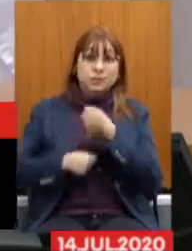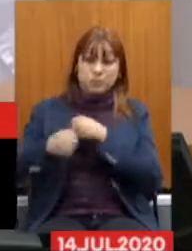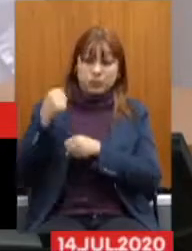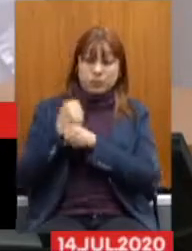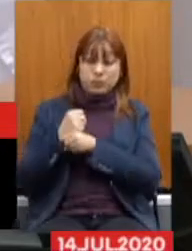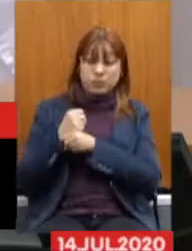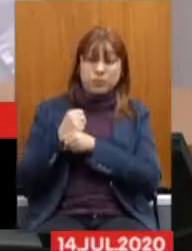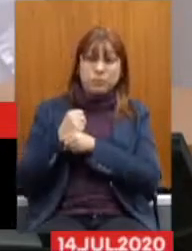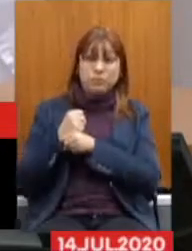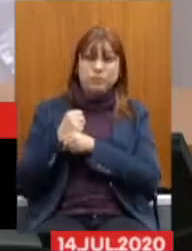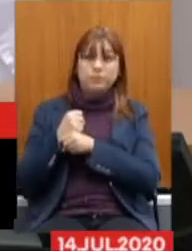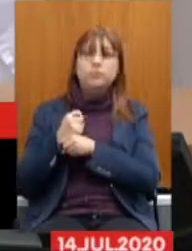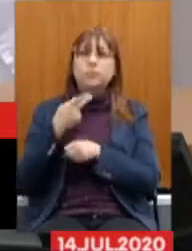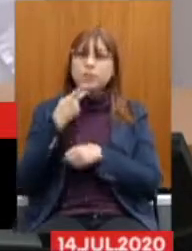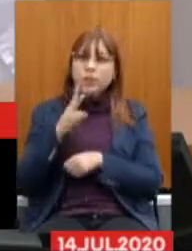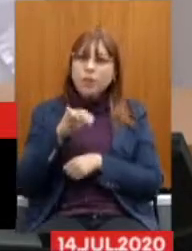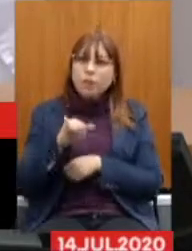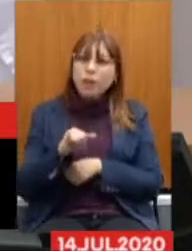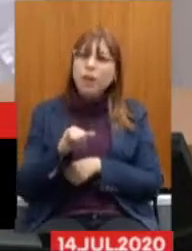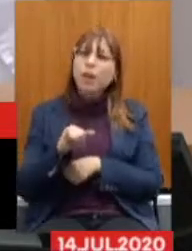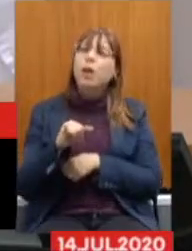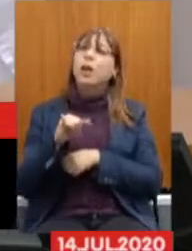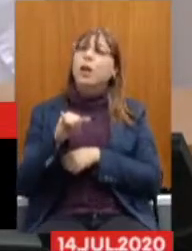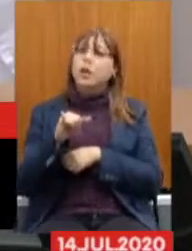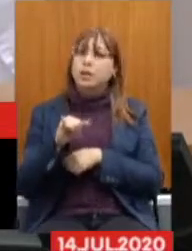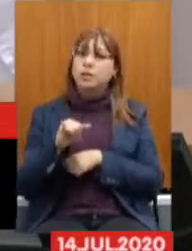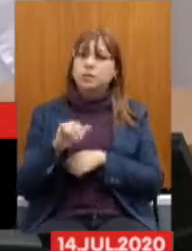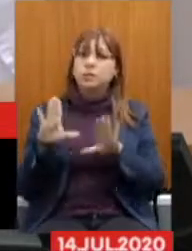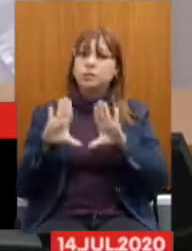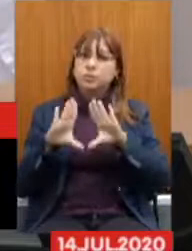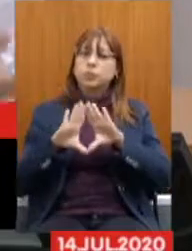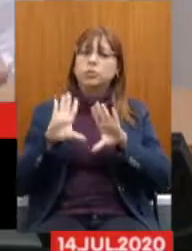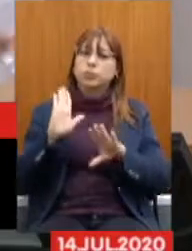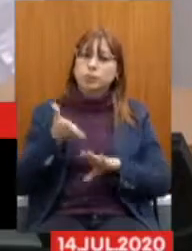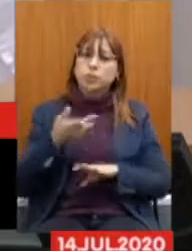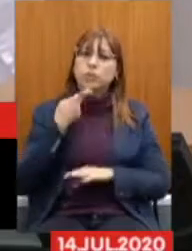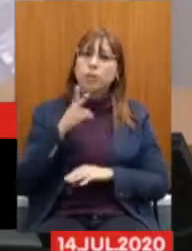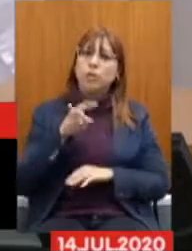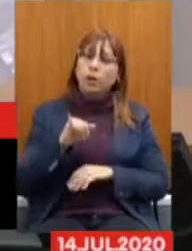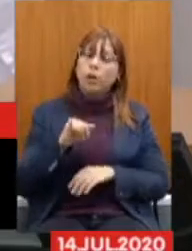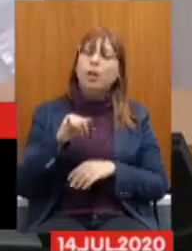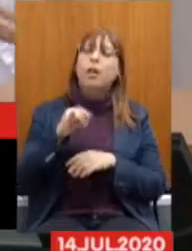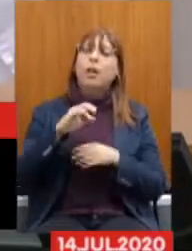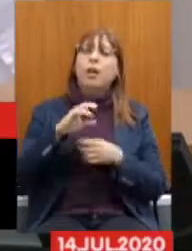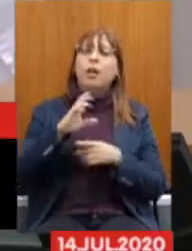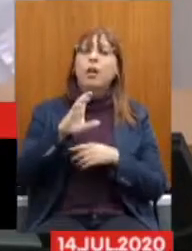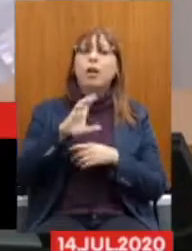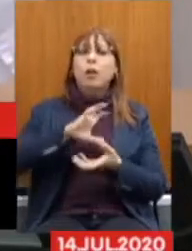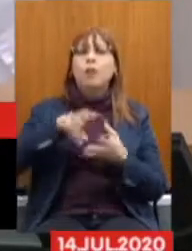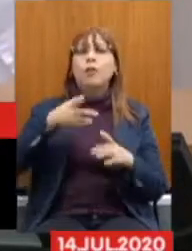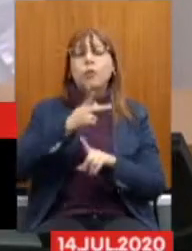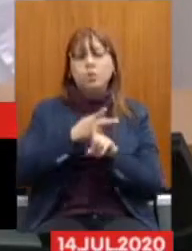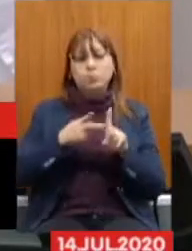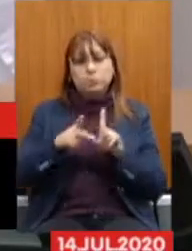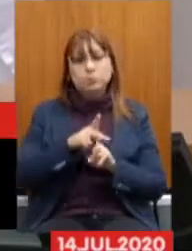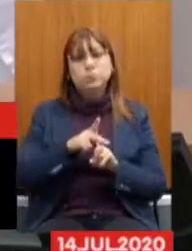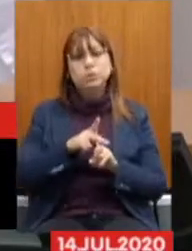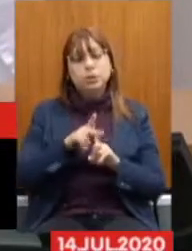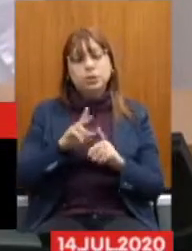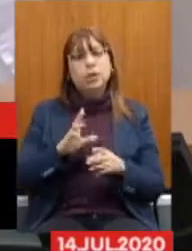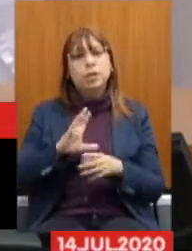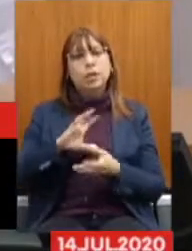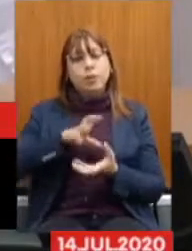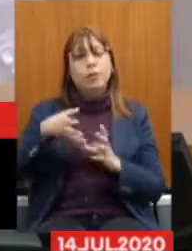E aí dizia Ela vai chegar Na Assembleia Legislativa O governo já sinalizou Uma reforma da Previdência Uma reforma administrativa Desde o ano